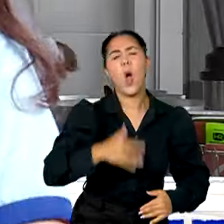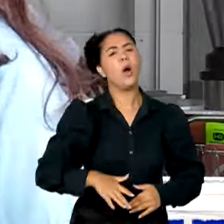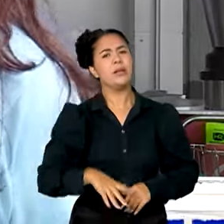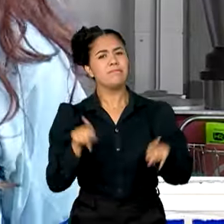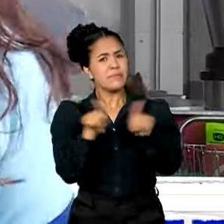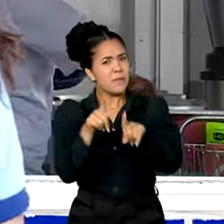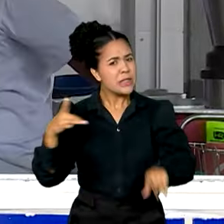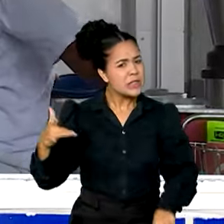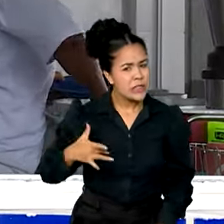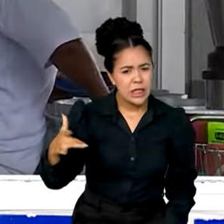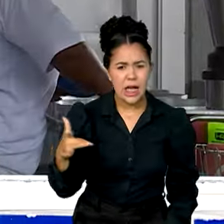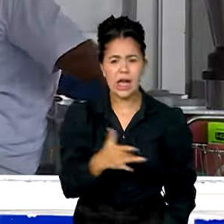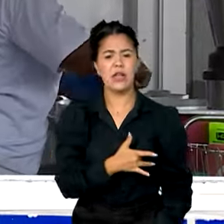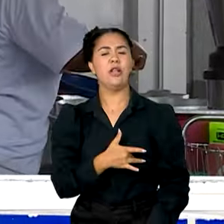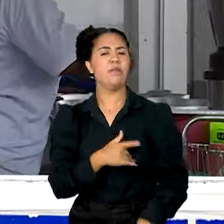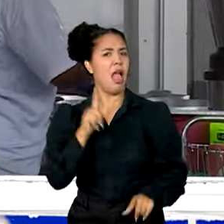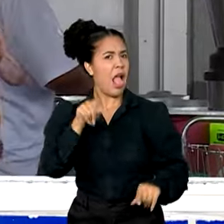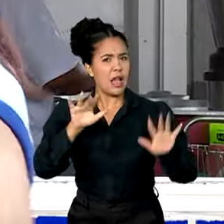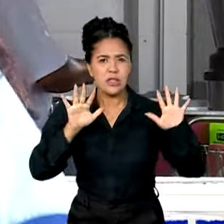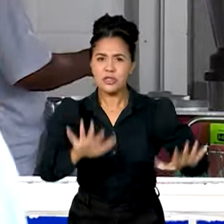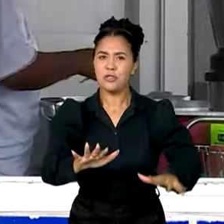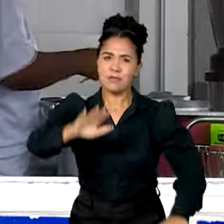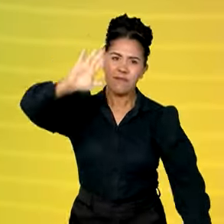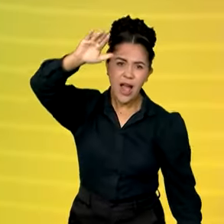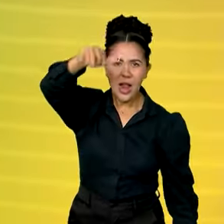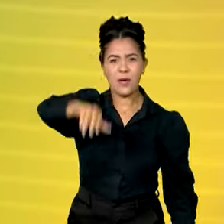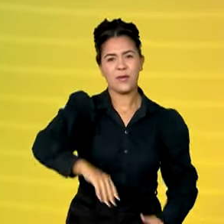tá bem saudável. E é isso, falou!